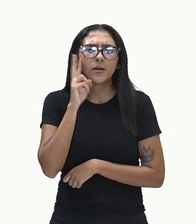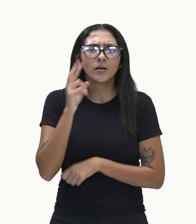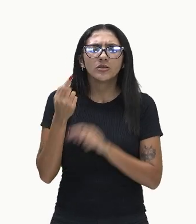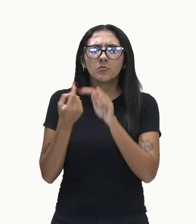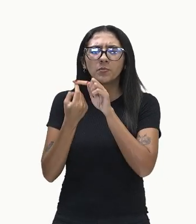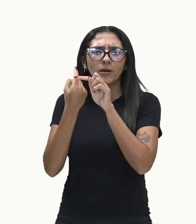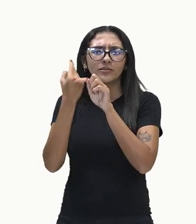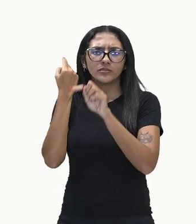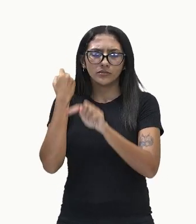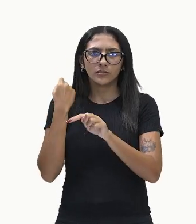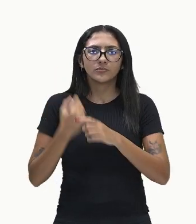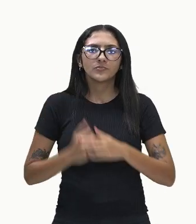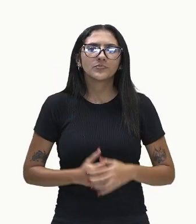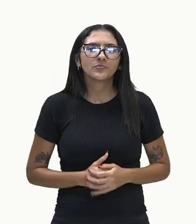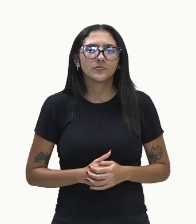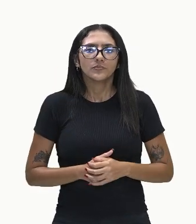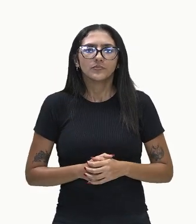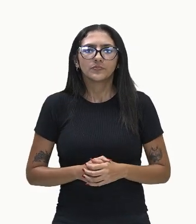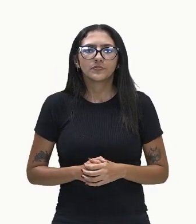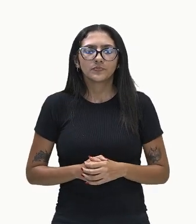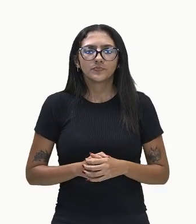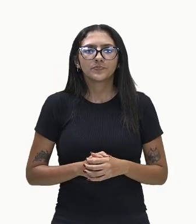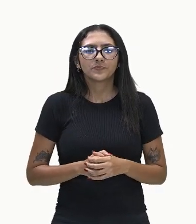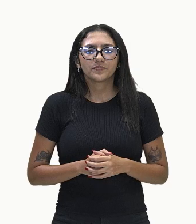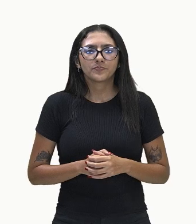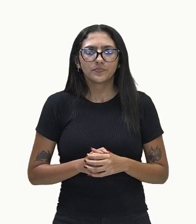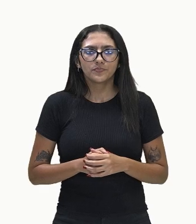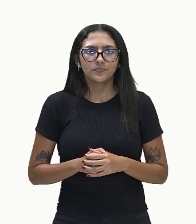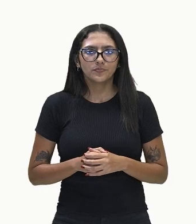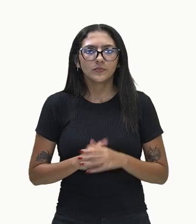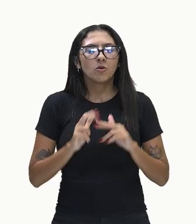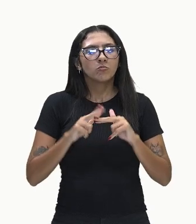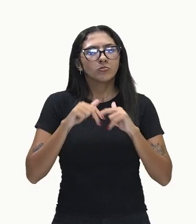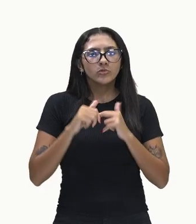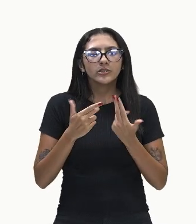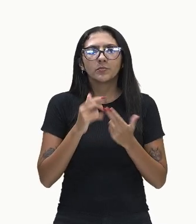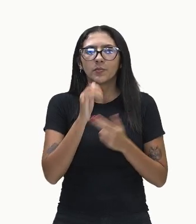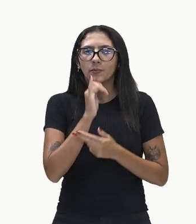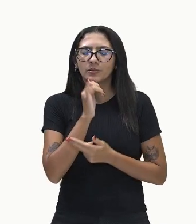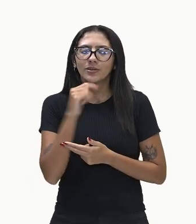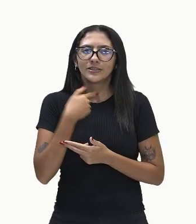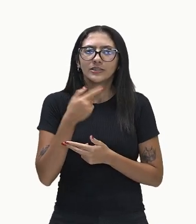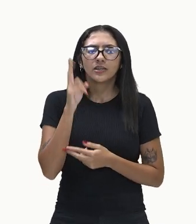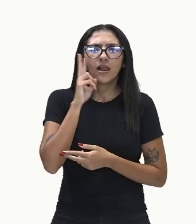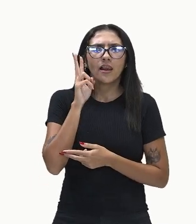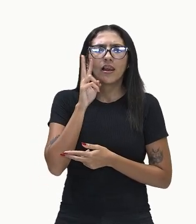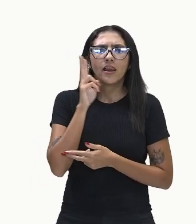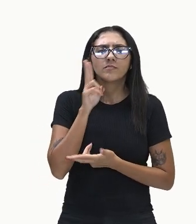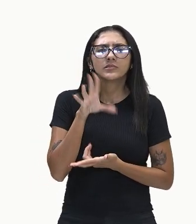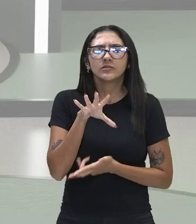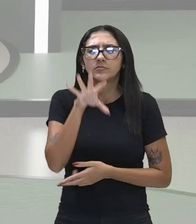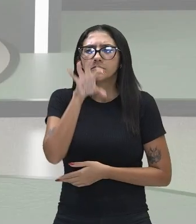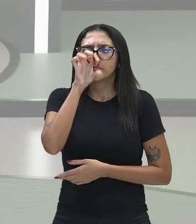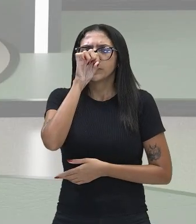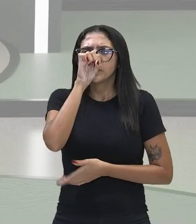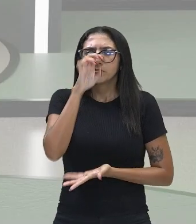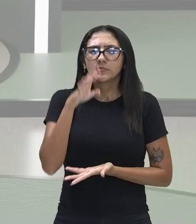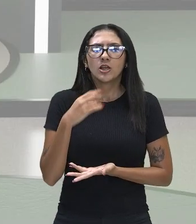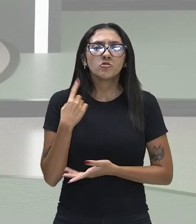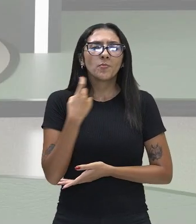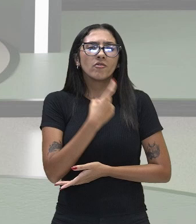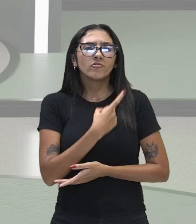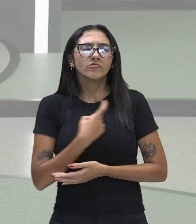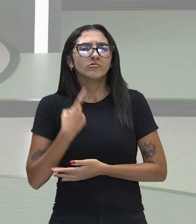Então, é por esse motivo que a gente percebe, a gente lembra, às vezes, a sente o cheiro de um determinado perfume